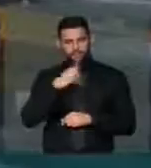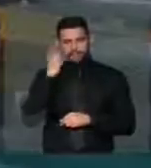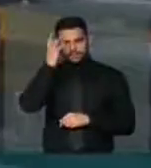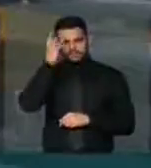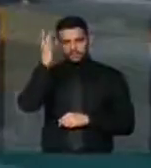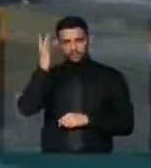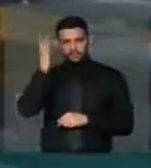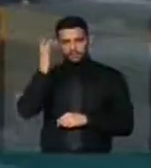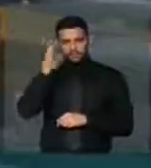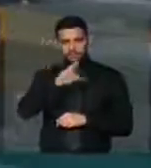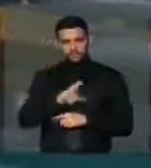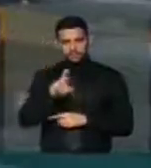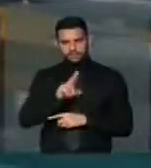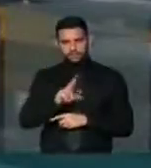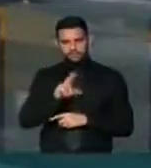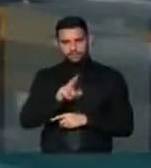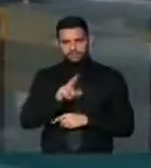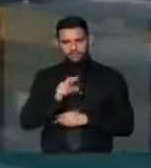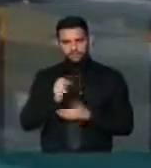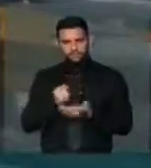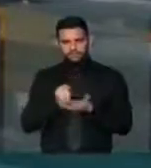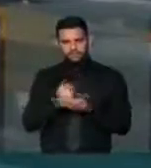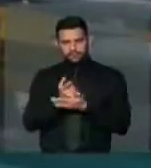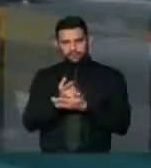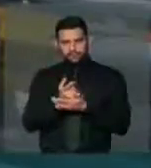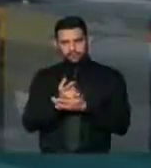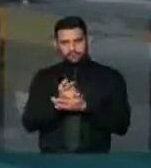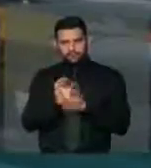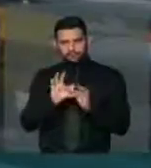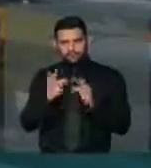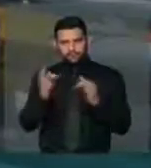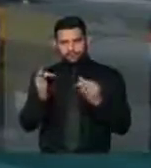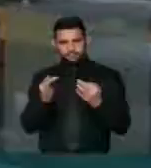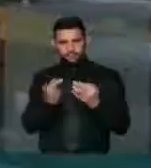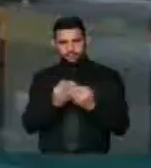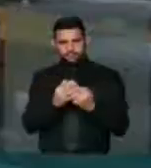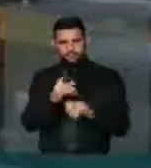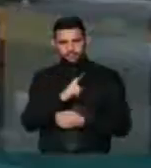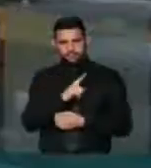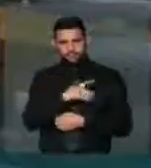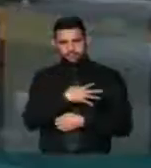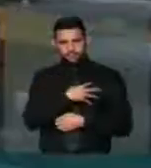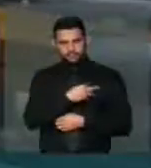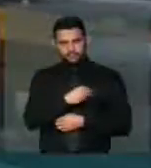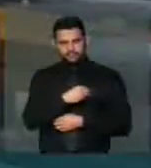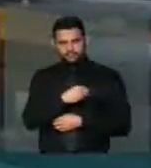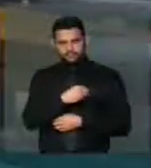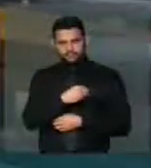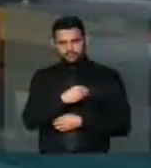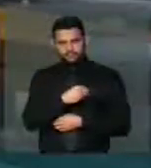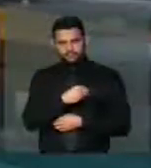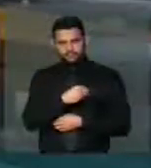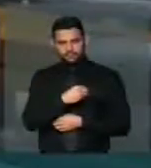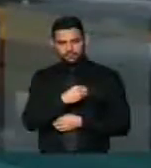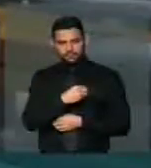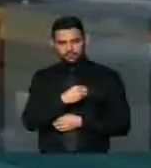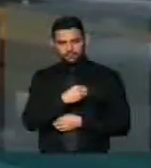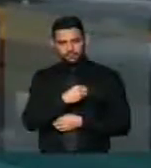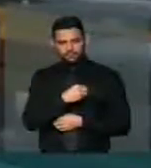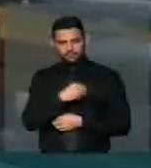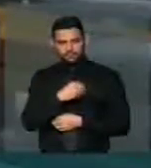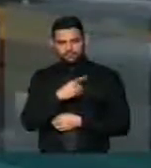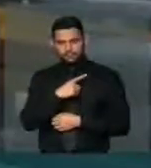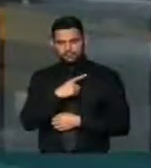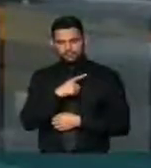facilitaram a utilização, a importação pelas famílias que têm filhos com a síndrome da